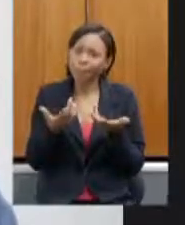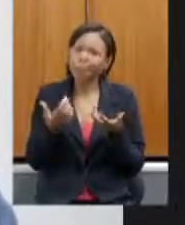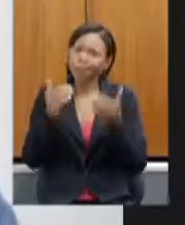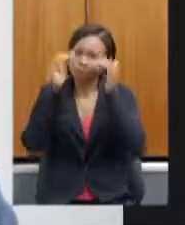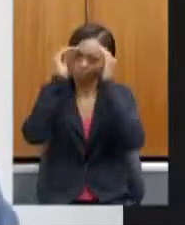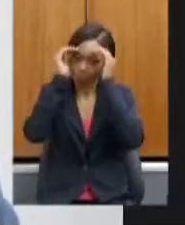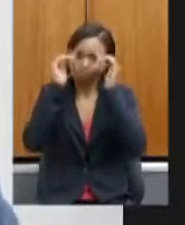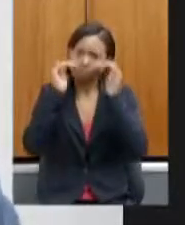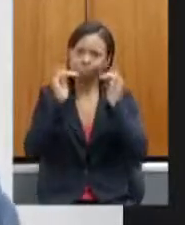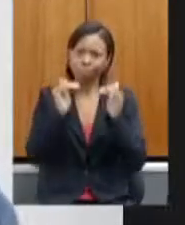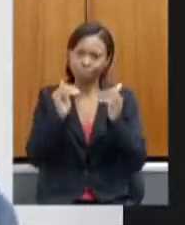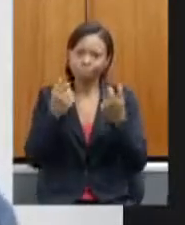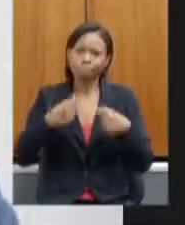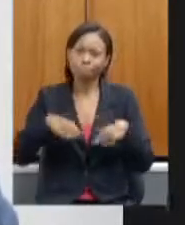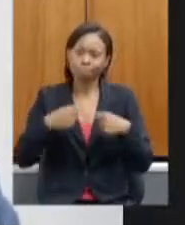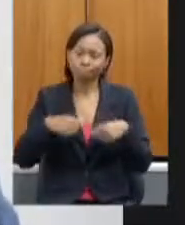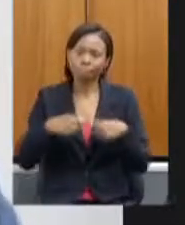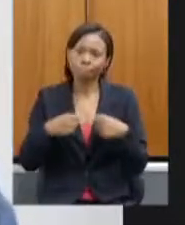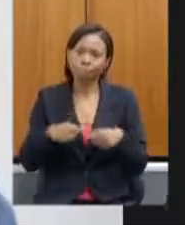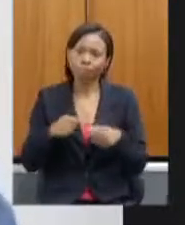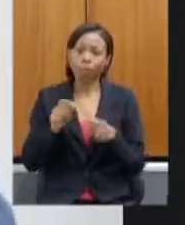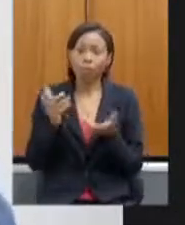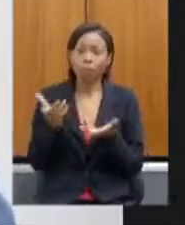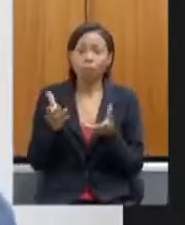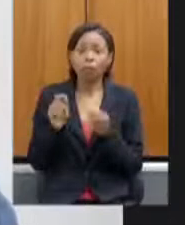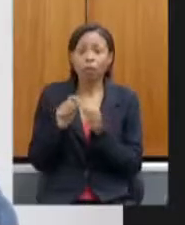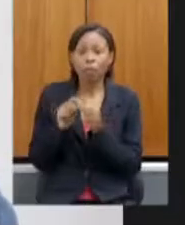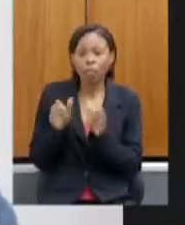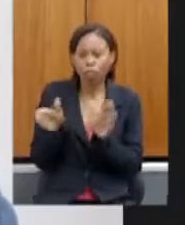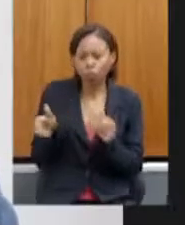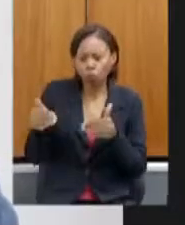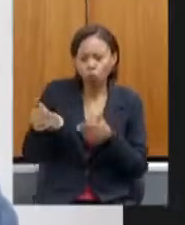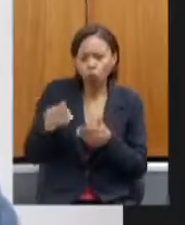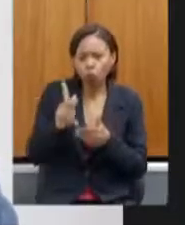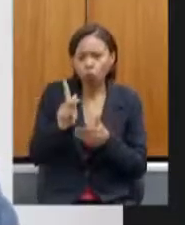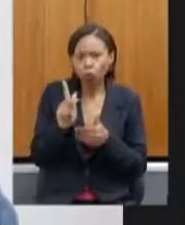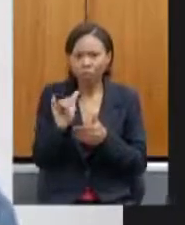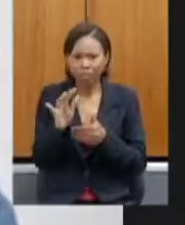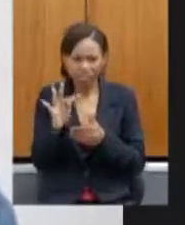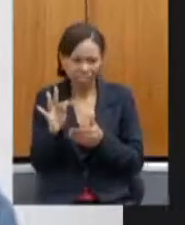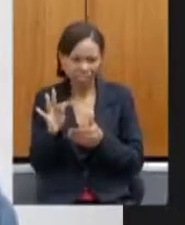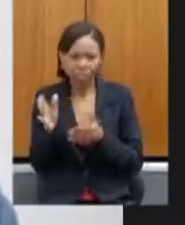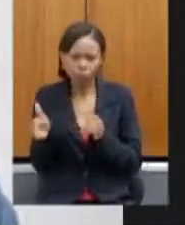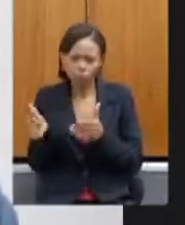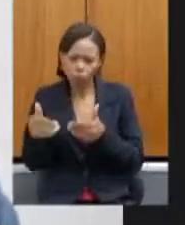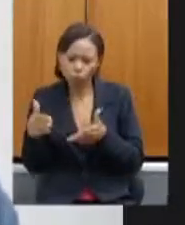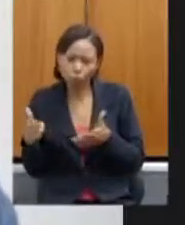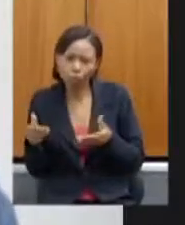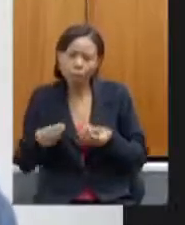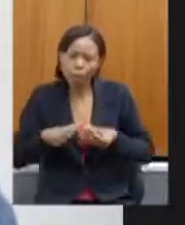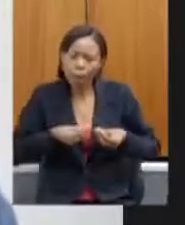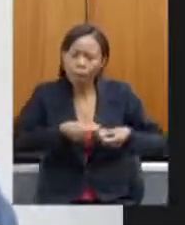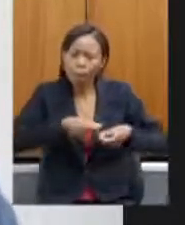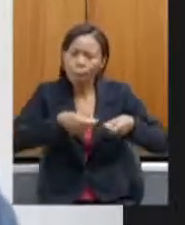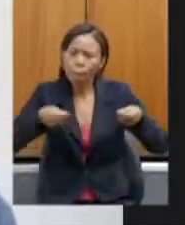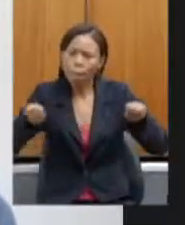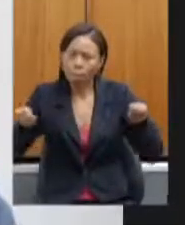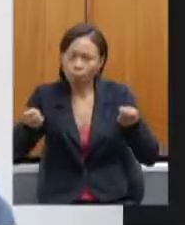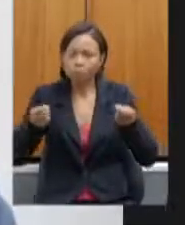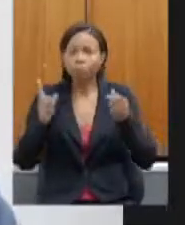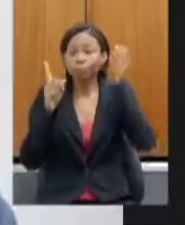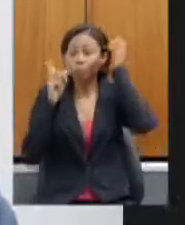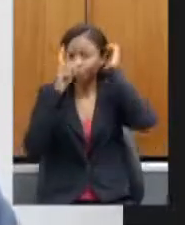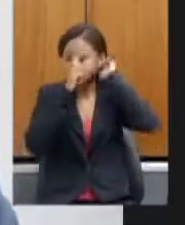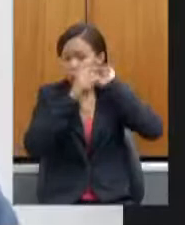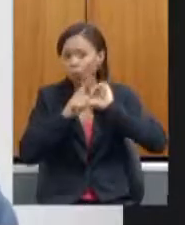na construção dos kits a serem distribuídos, as dificuldades existem, sim. Agora, eu acho que talvez com o